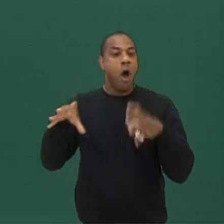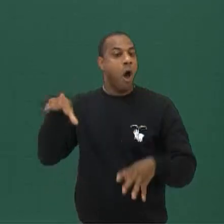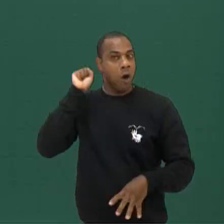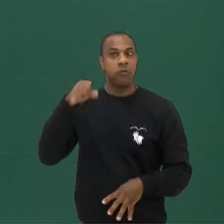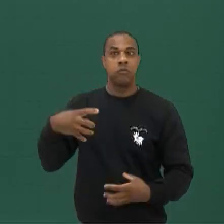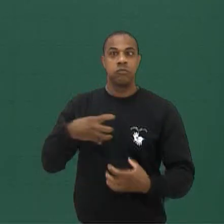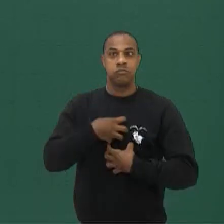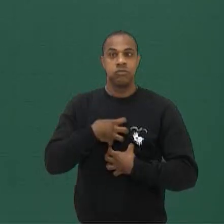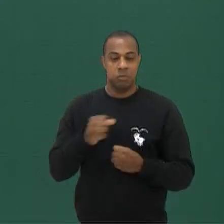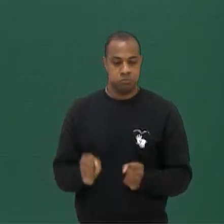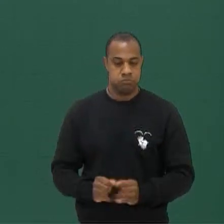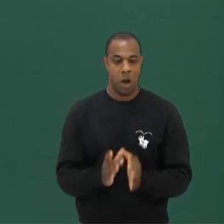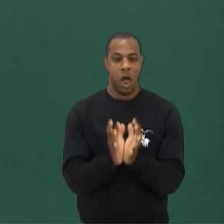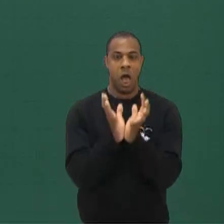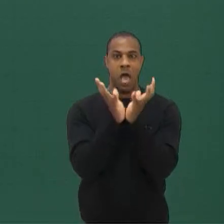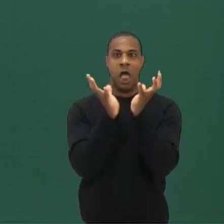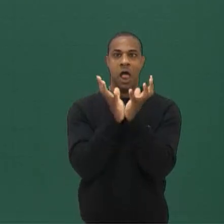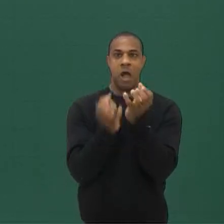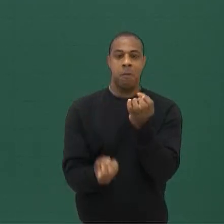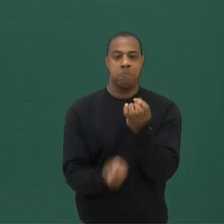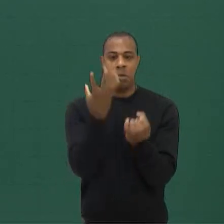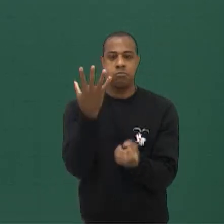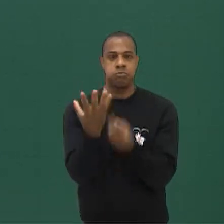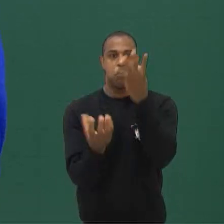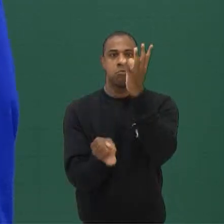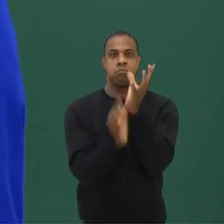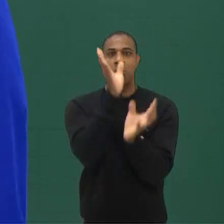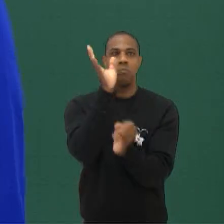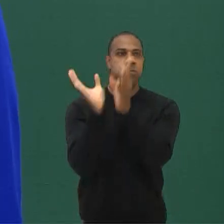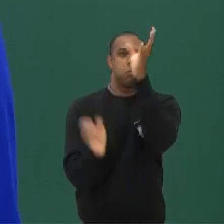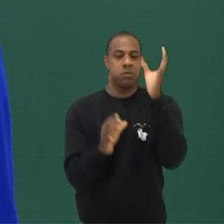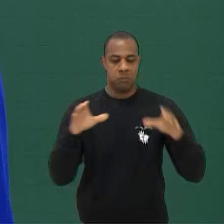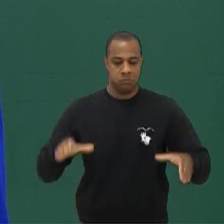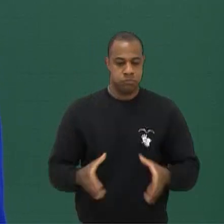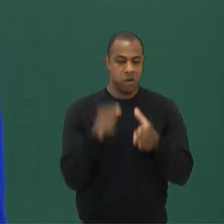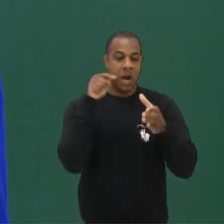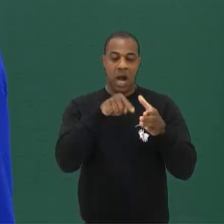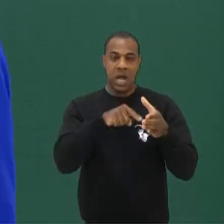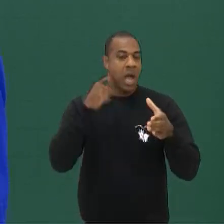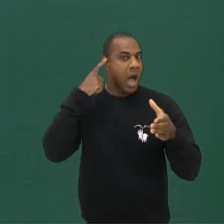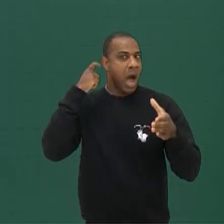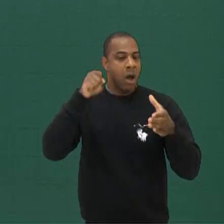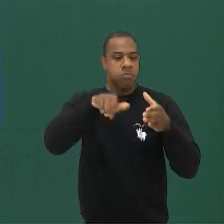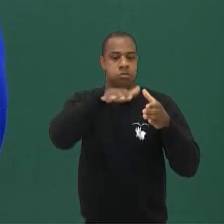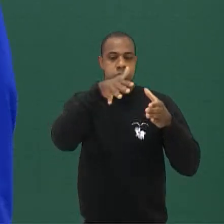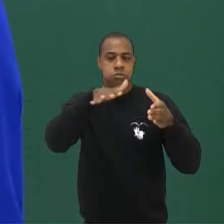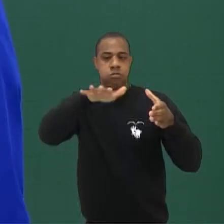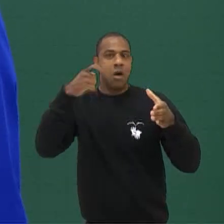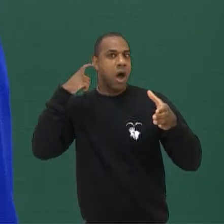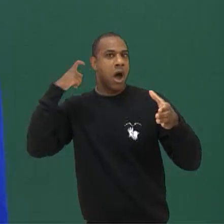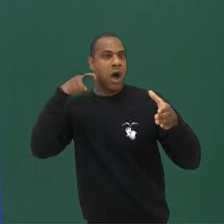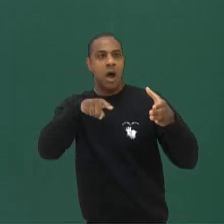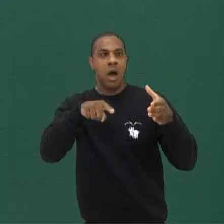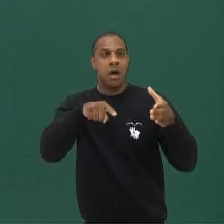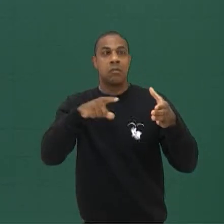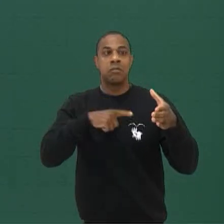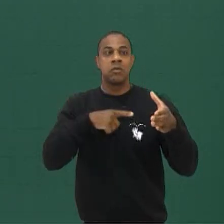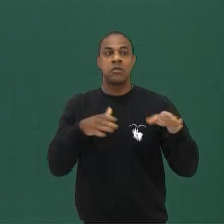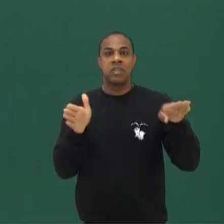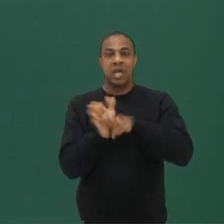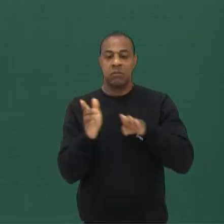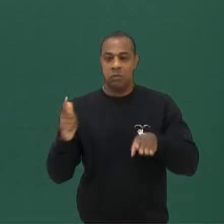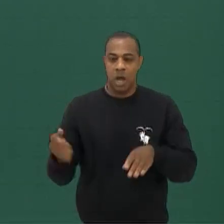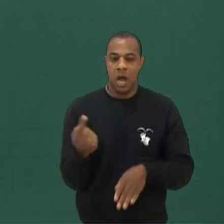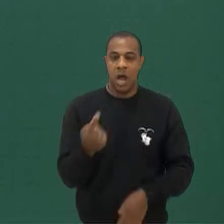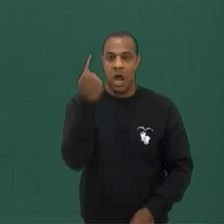Entrando em erupção E simplesmente explodindo Estima-se que as ondas propiciadas por ele A data tsunami gigantesca Chegaram a uma altura